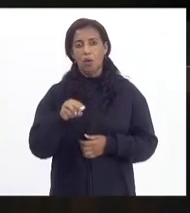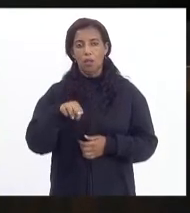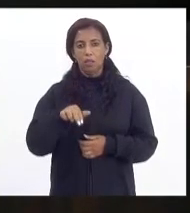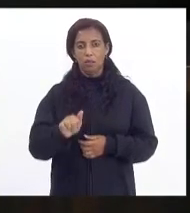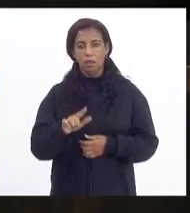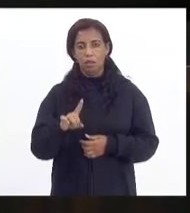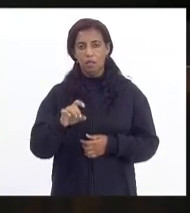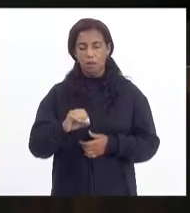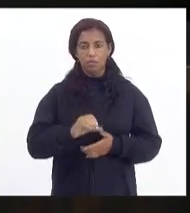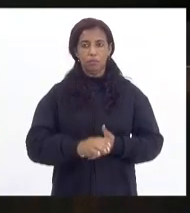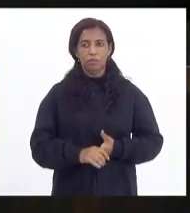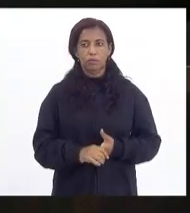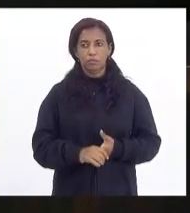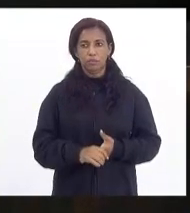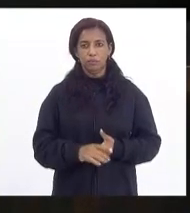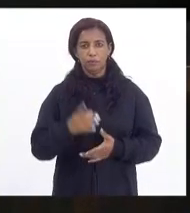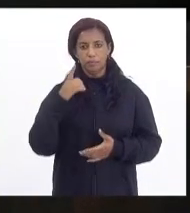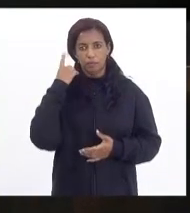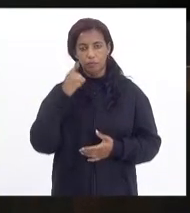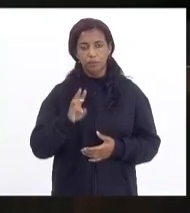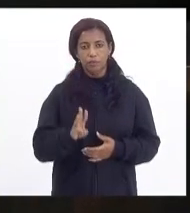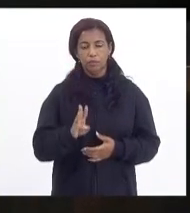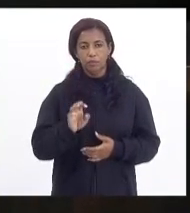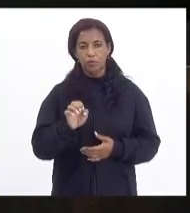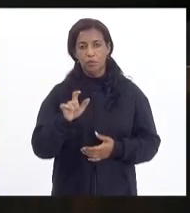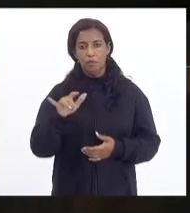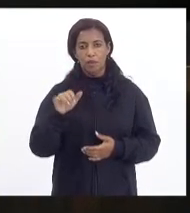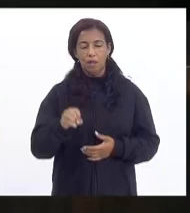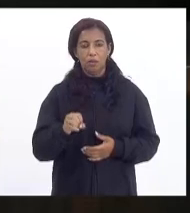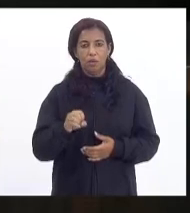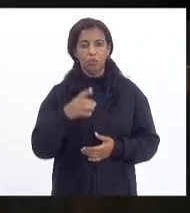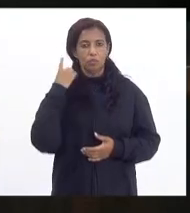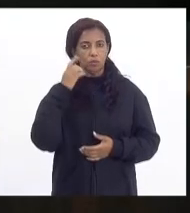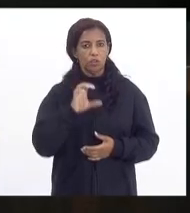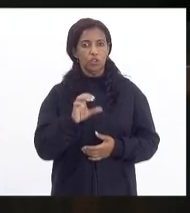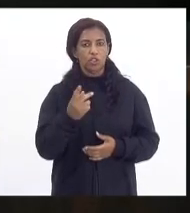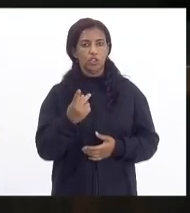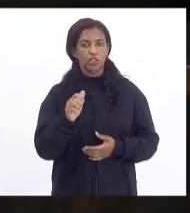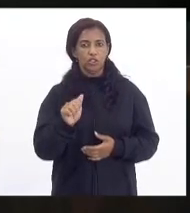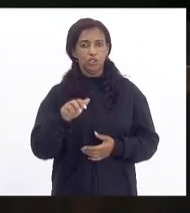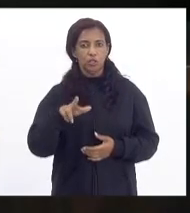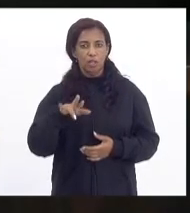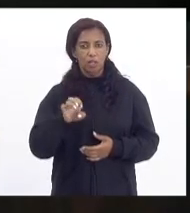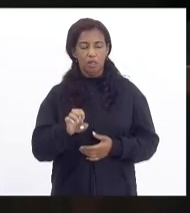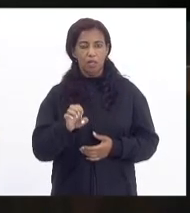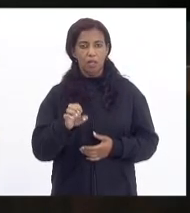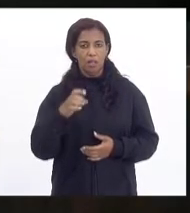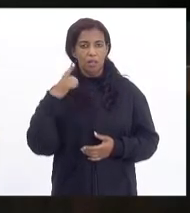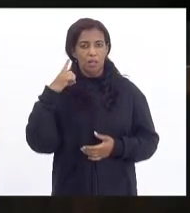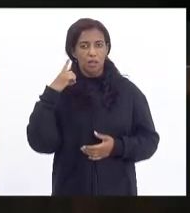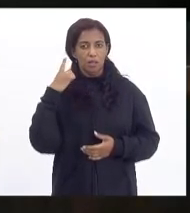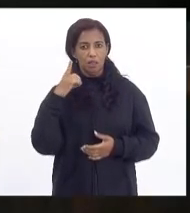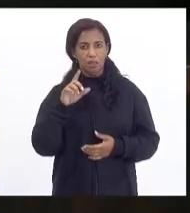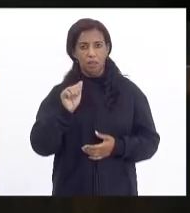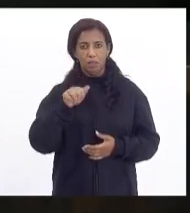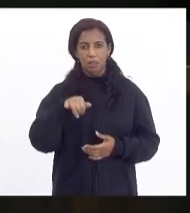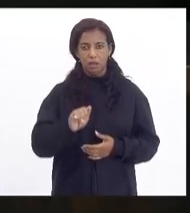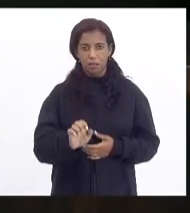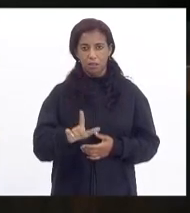deputado Hélito José, deputado Charles Bartista, deputado Daniel Liberon,